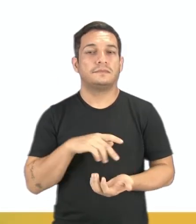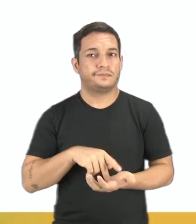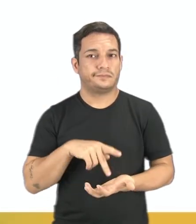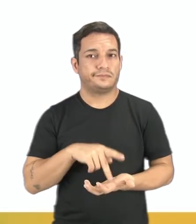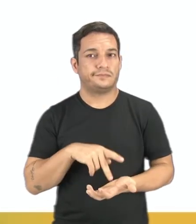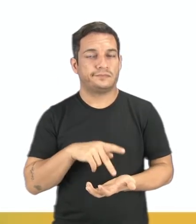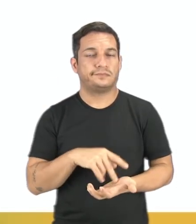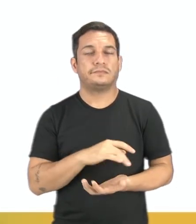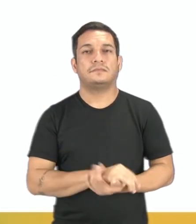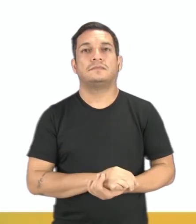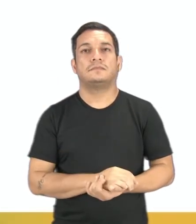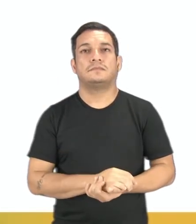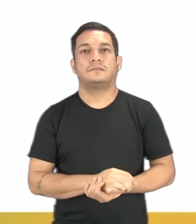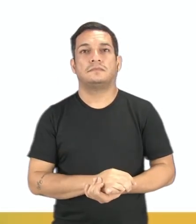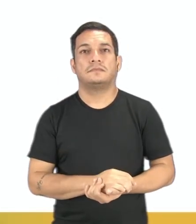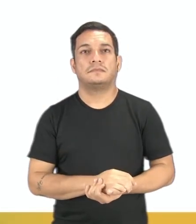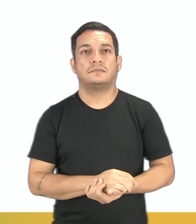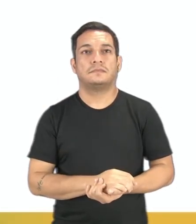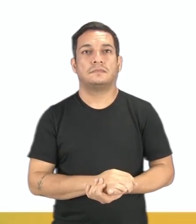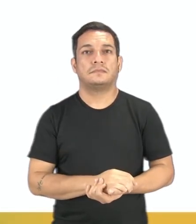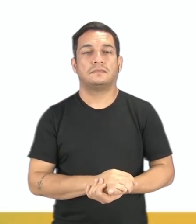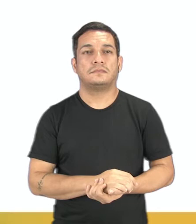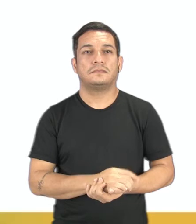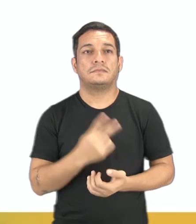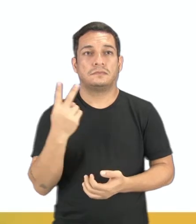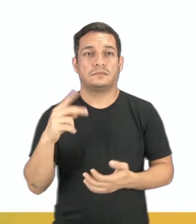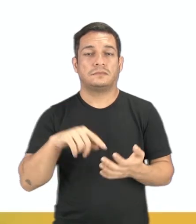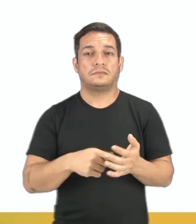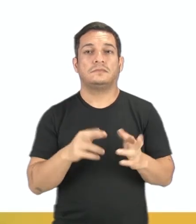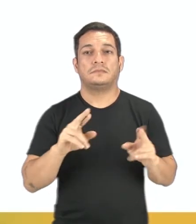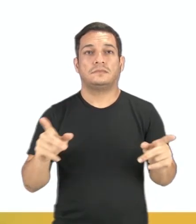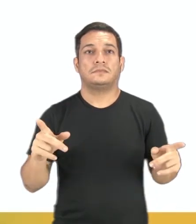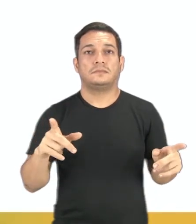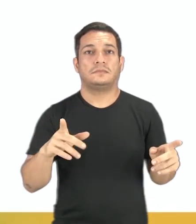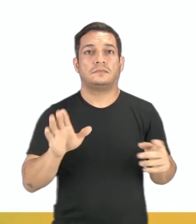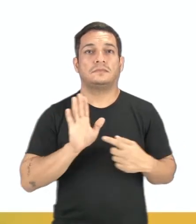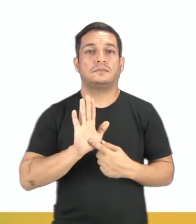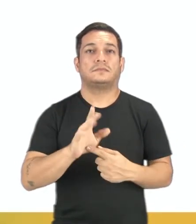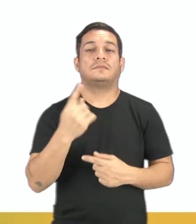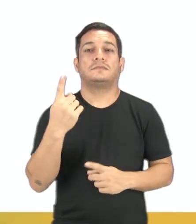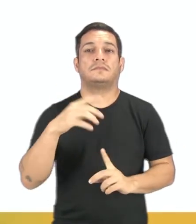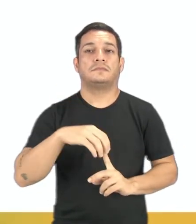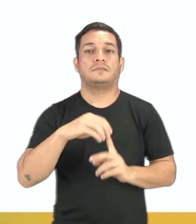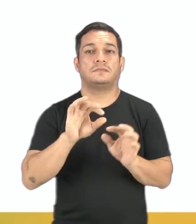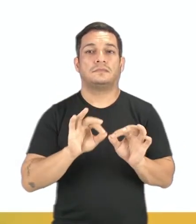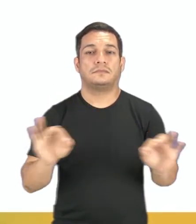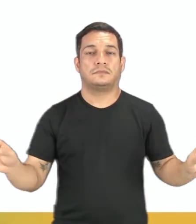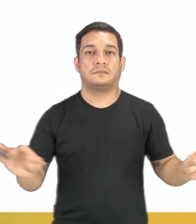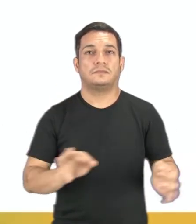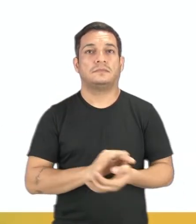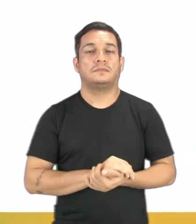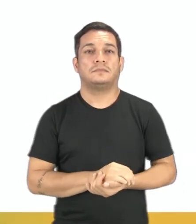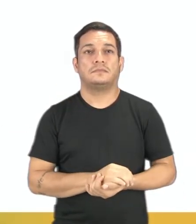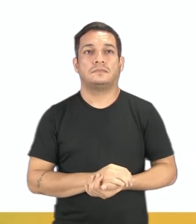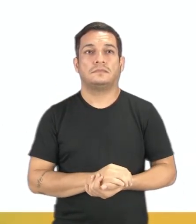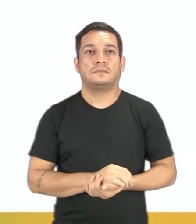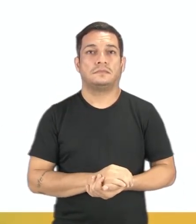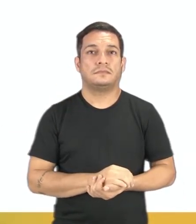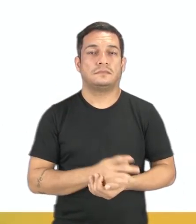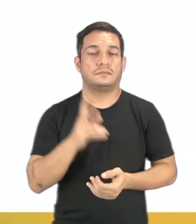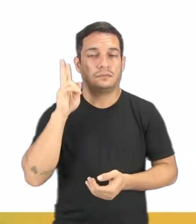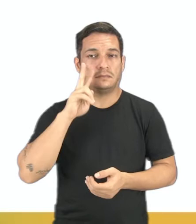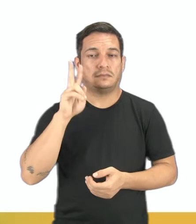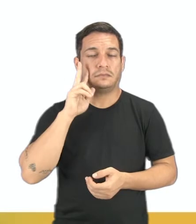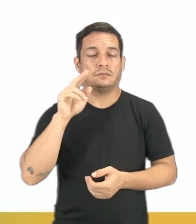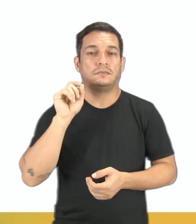Verdade, velho. Gente, por dois pontos distintos determina uma e uma só reta. Então, é só